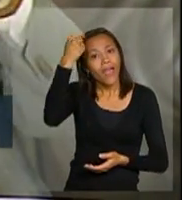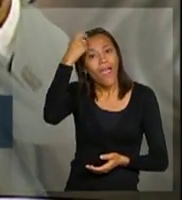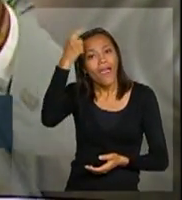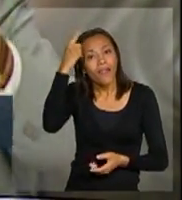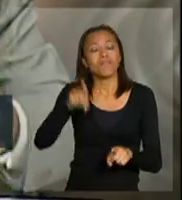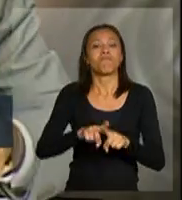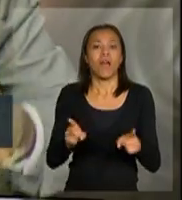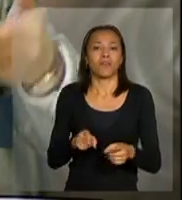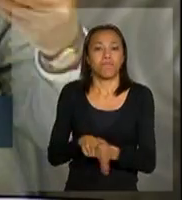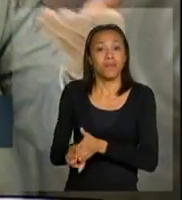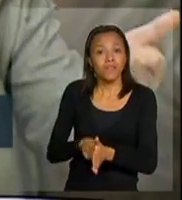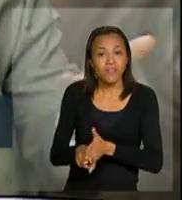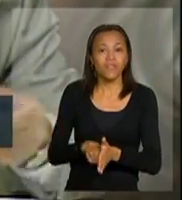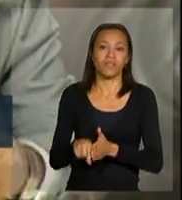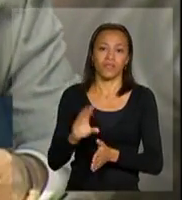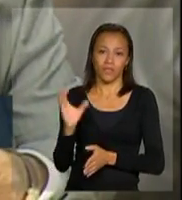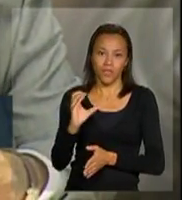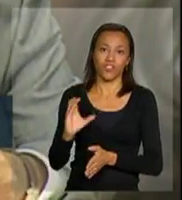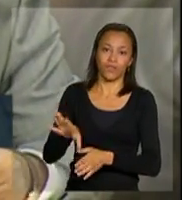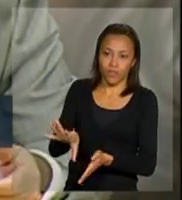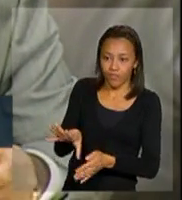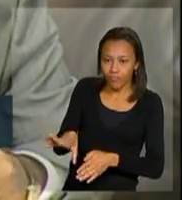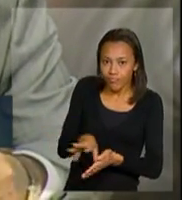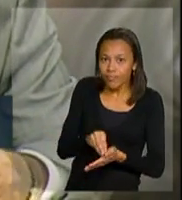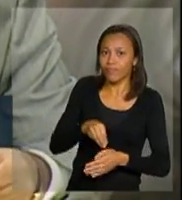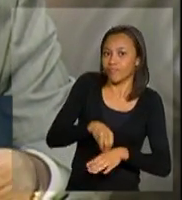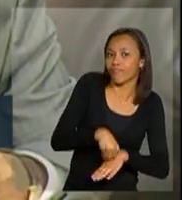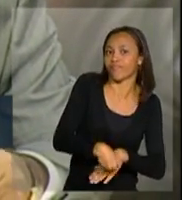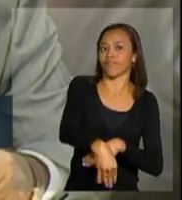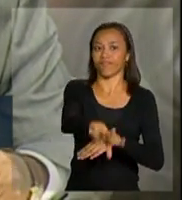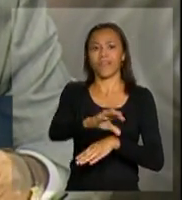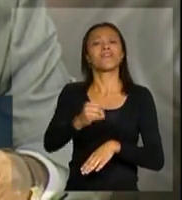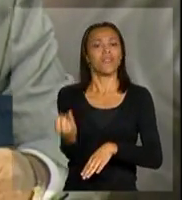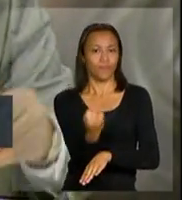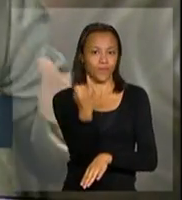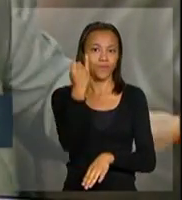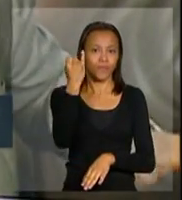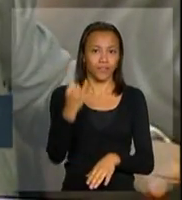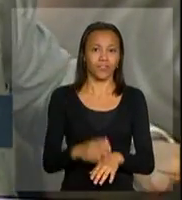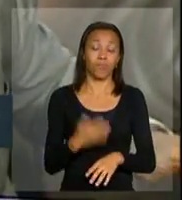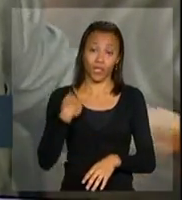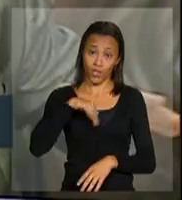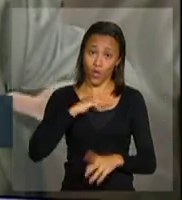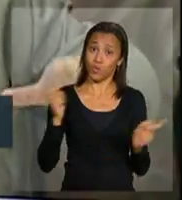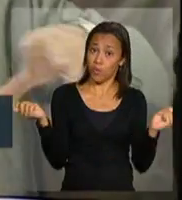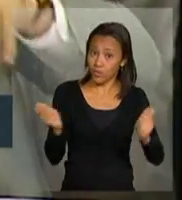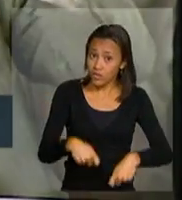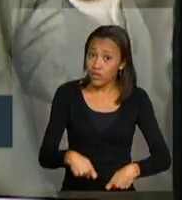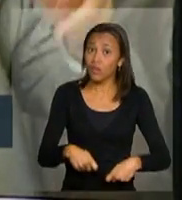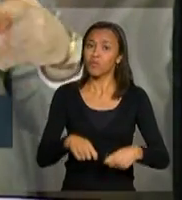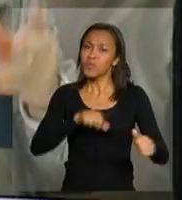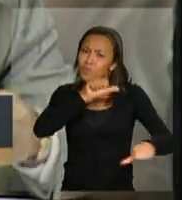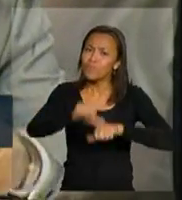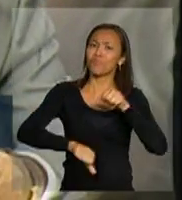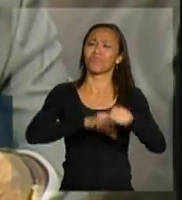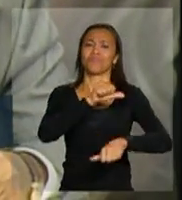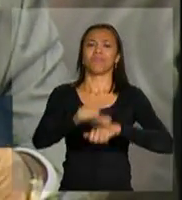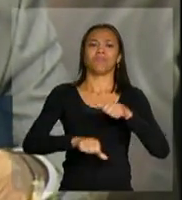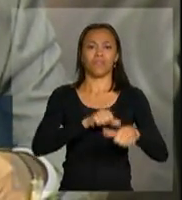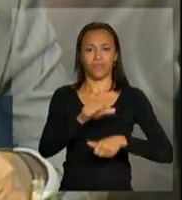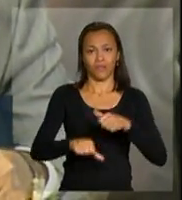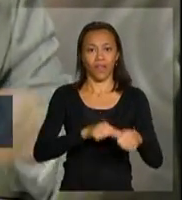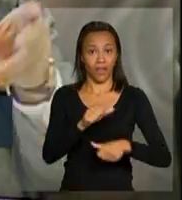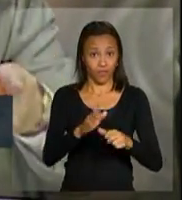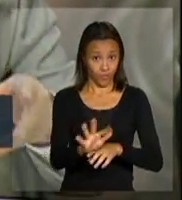fundamentação científica. E isso é que, efetivamente, nós preconizamos para que possamos reverter o quadro da